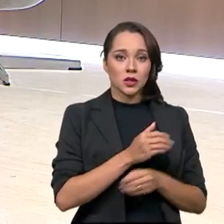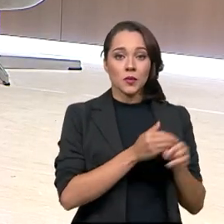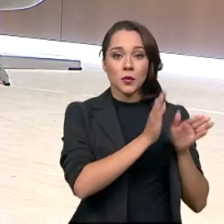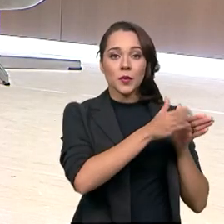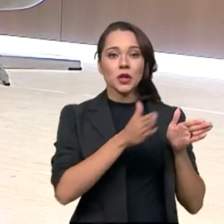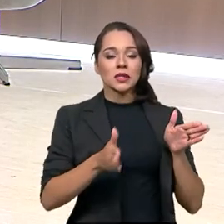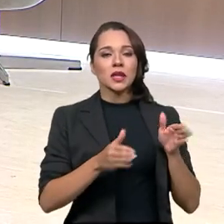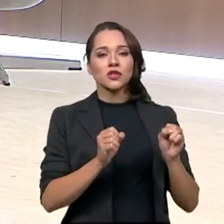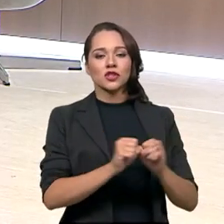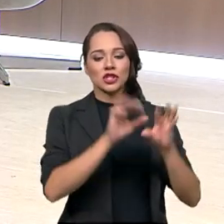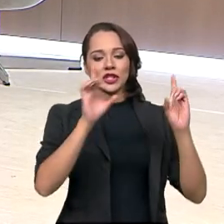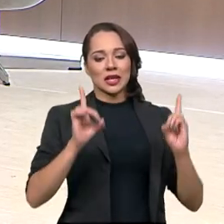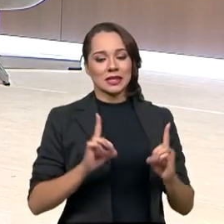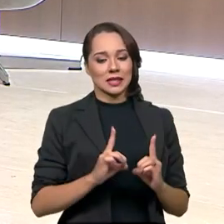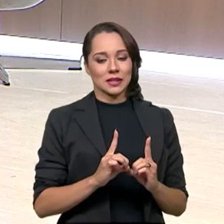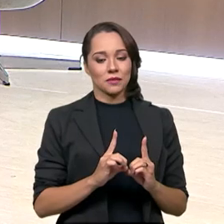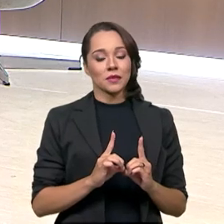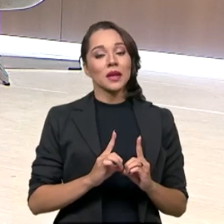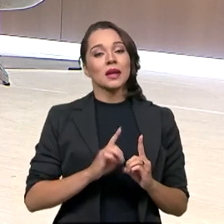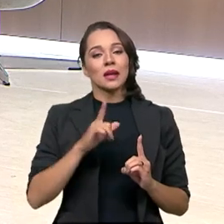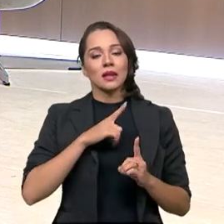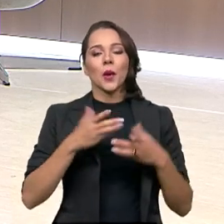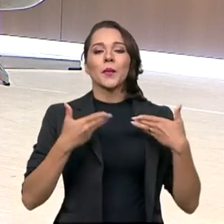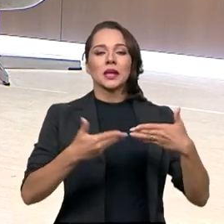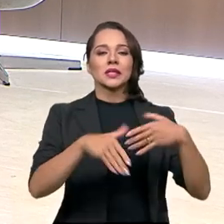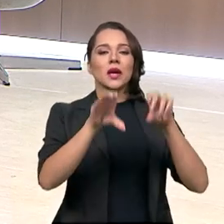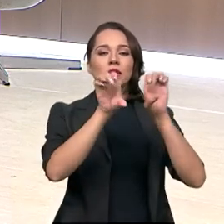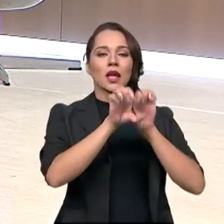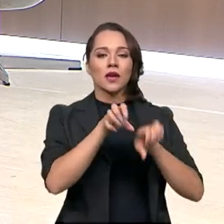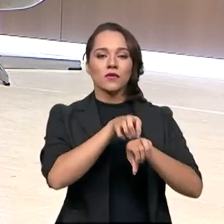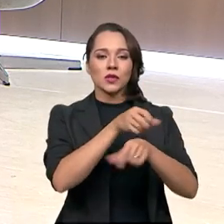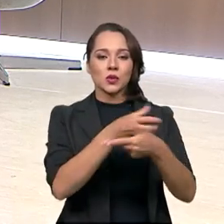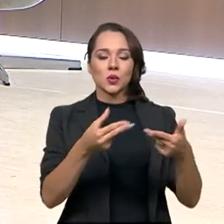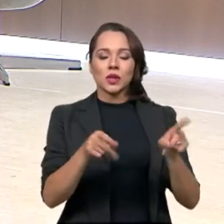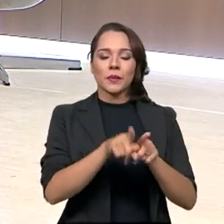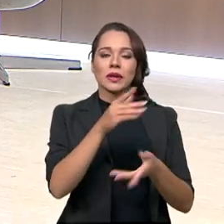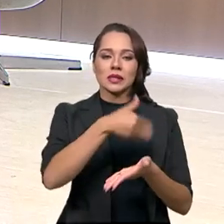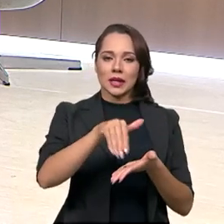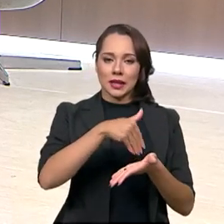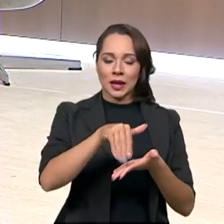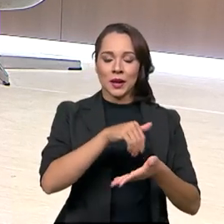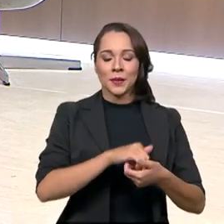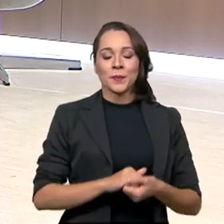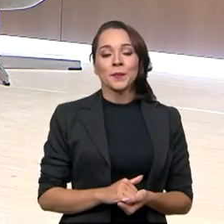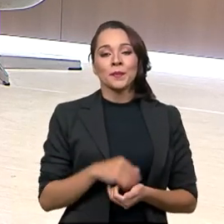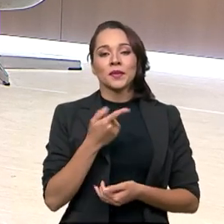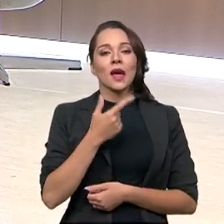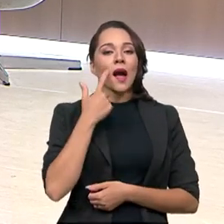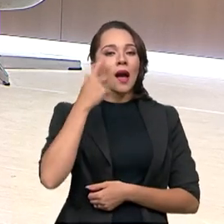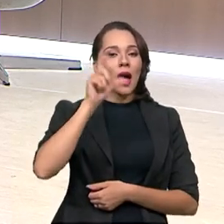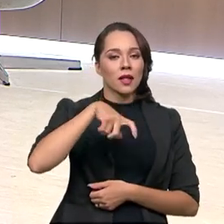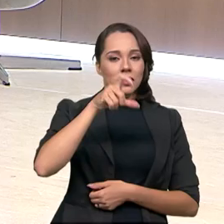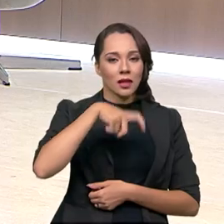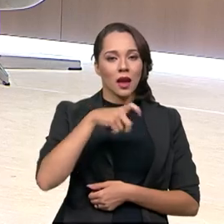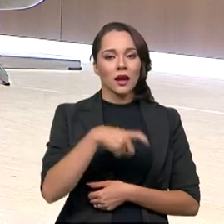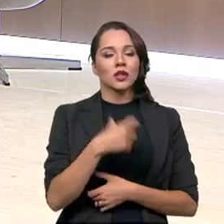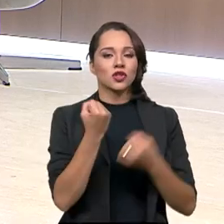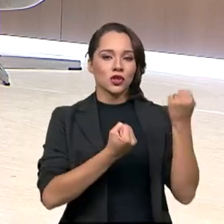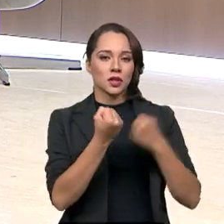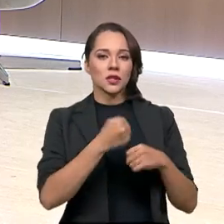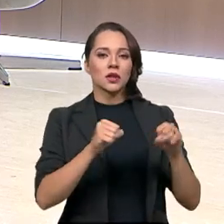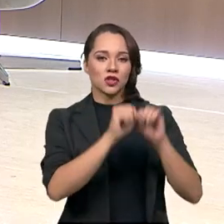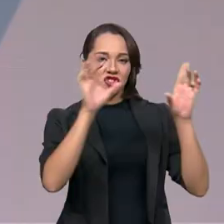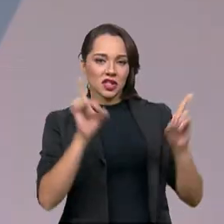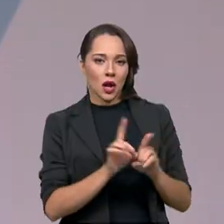processo de digitalização que envolve o Ministério da Infraestrutura e envolve a Secretaria também. A Carteira Nacional de Habilitação está